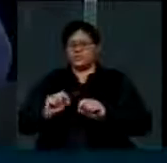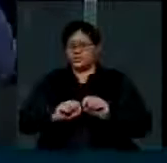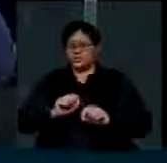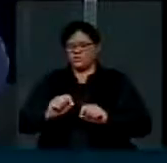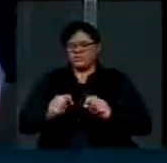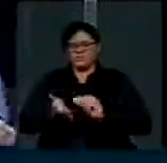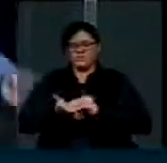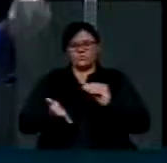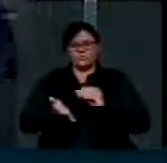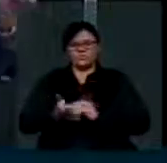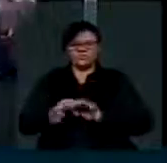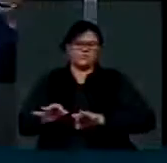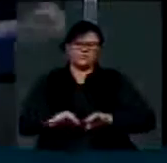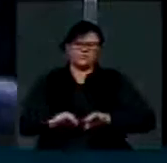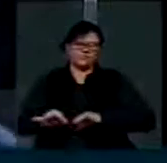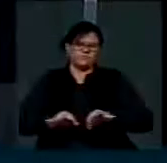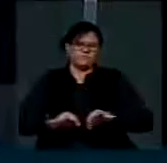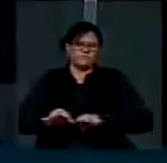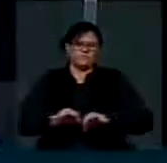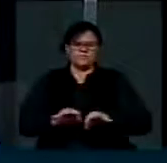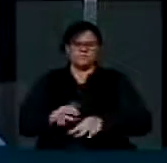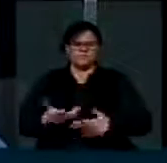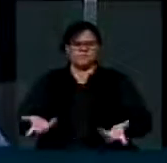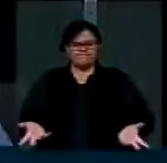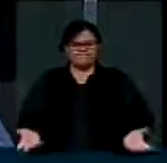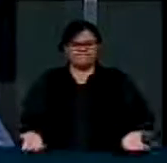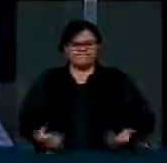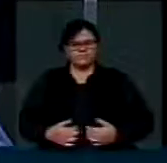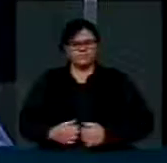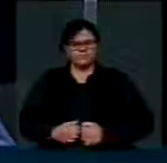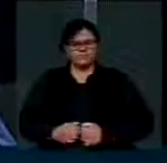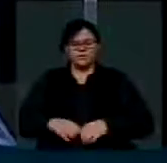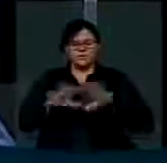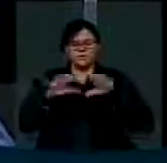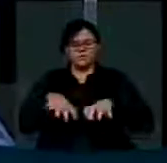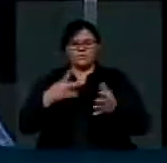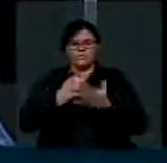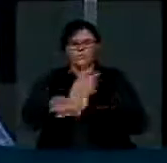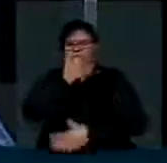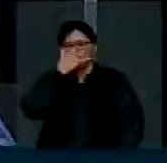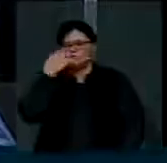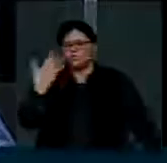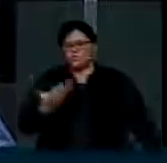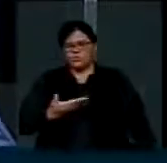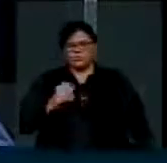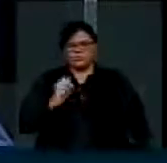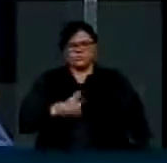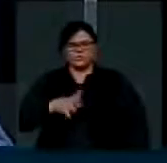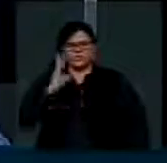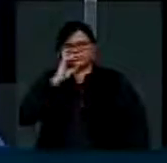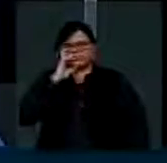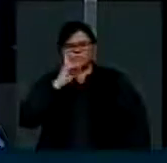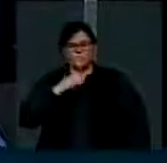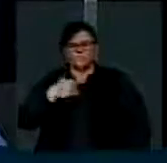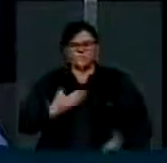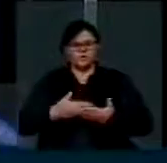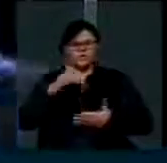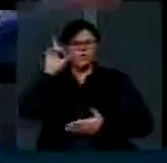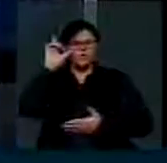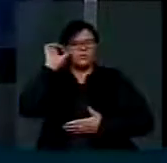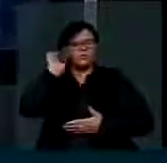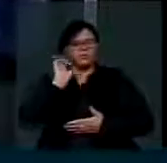com que os aracajuanos pagassem o preço caro com as fortes chuvas ocorridas da madrugada do domingo até o dia de ontem.